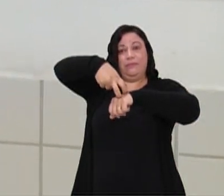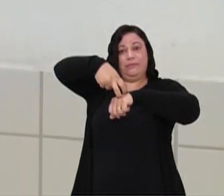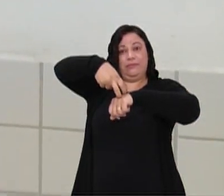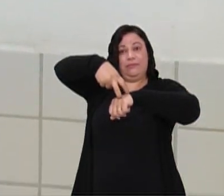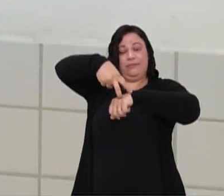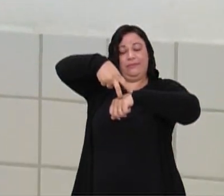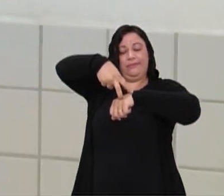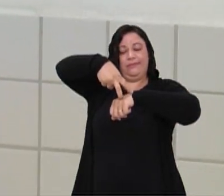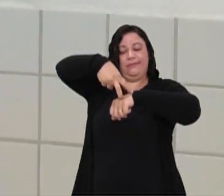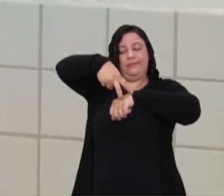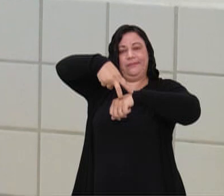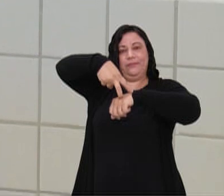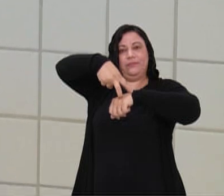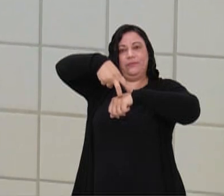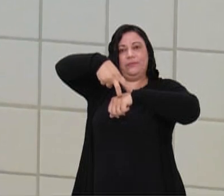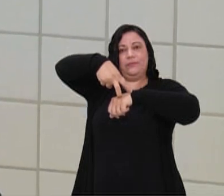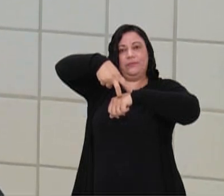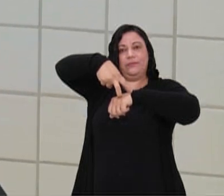deixa bem soltar.